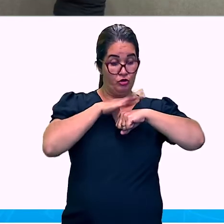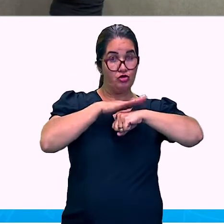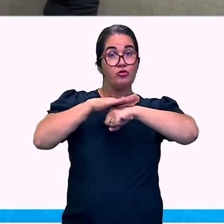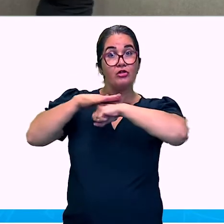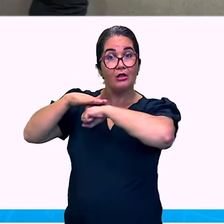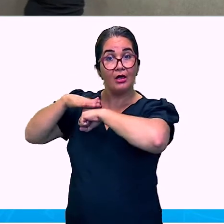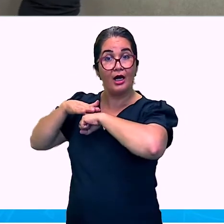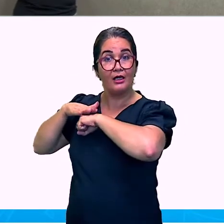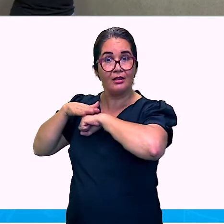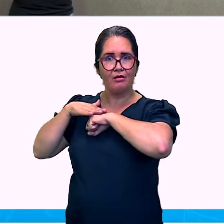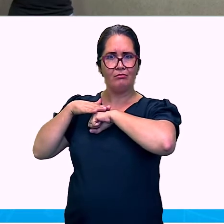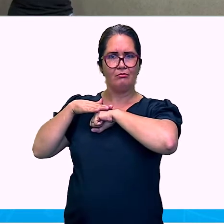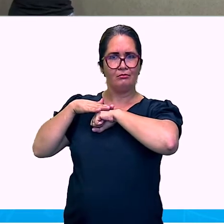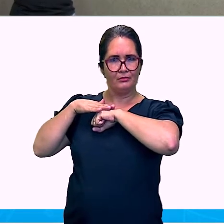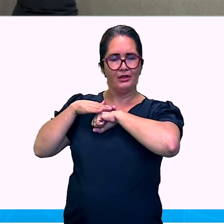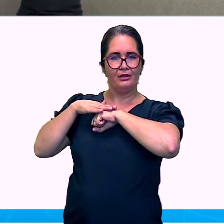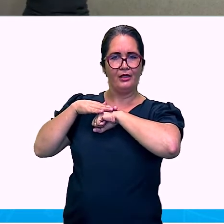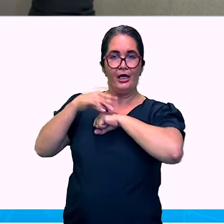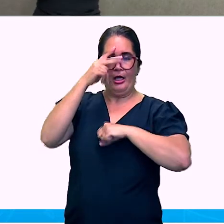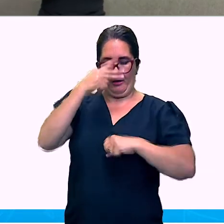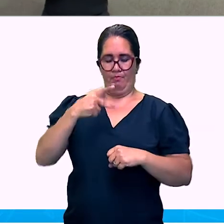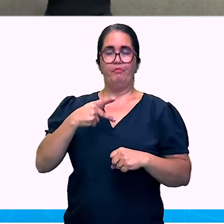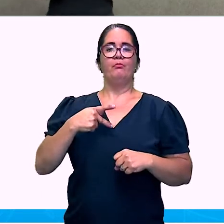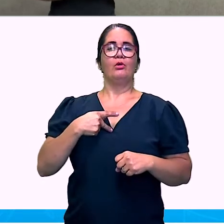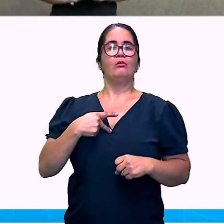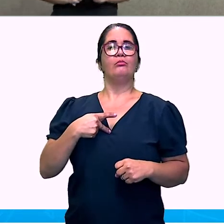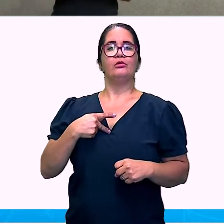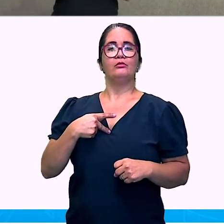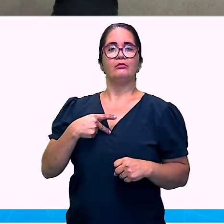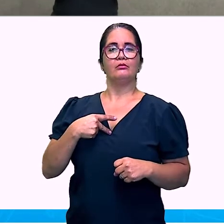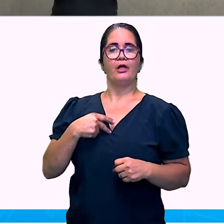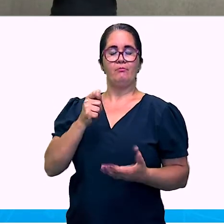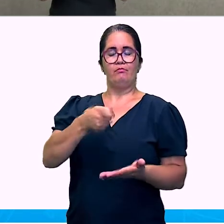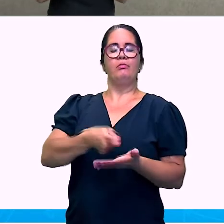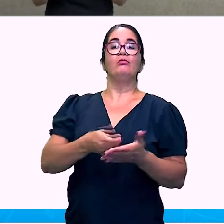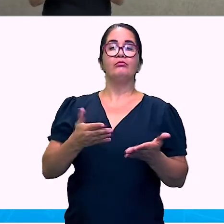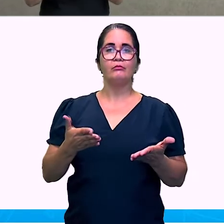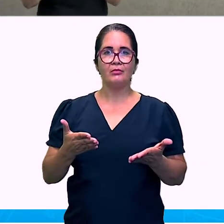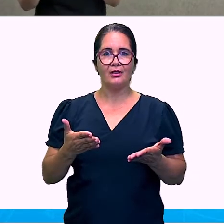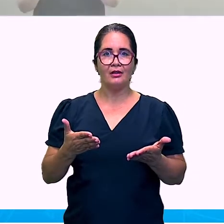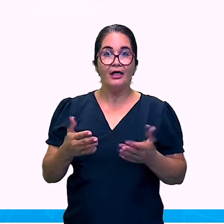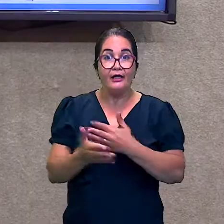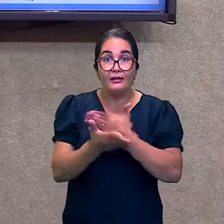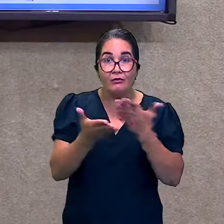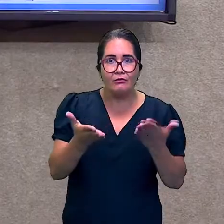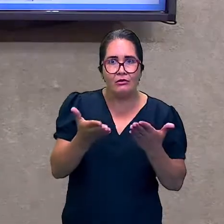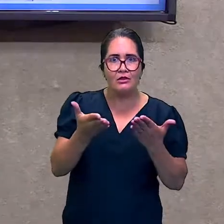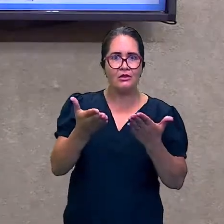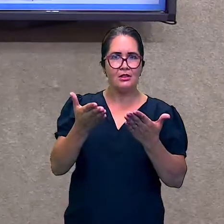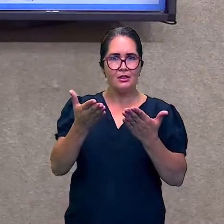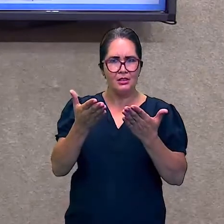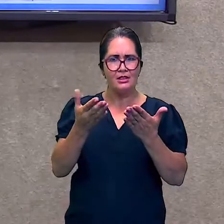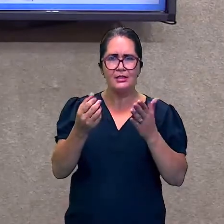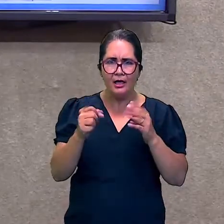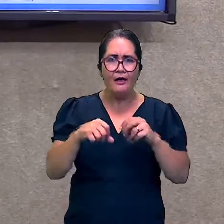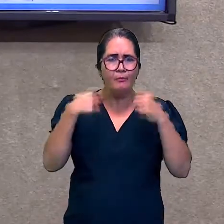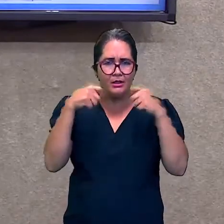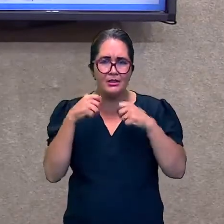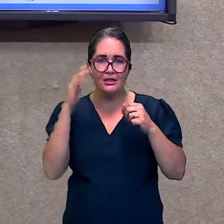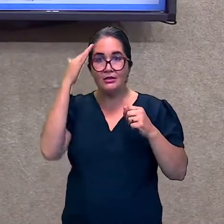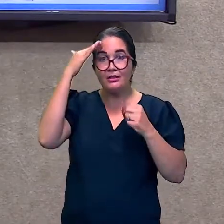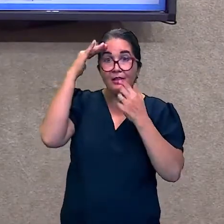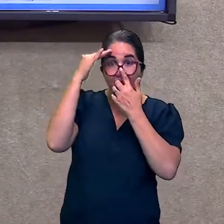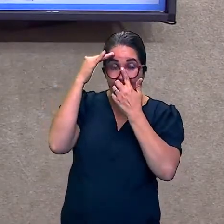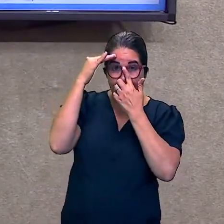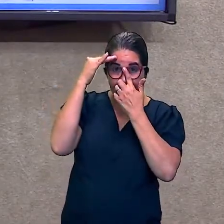O conceito que eu quero que vocês deixam bem marcado. Bem acentuado